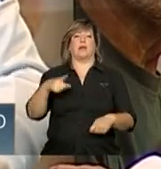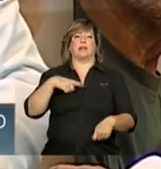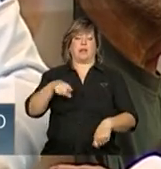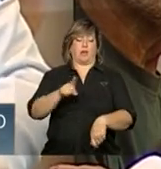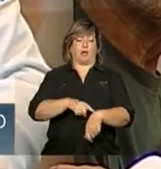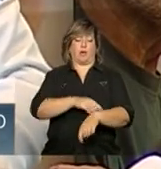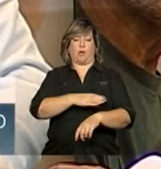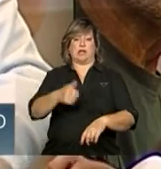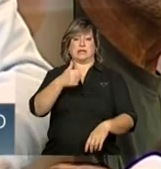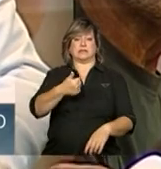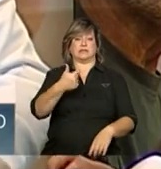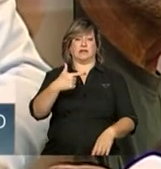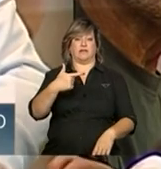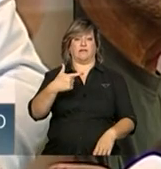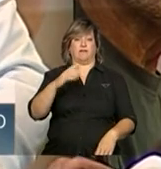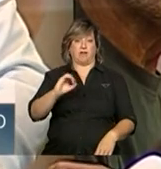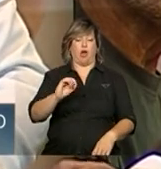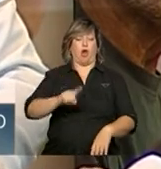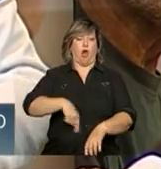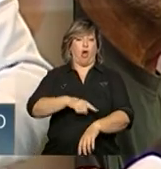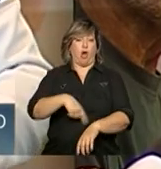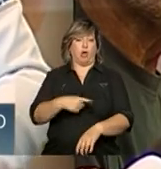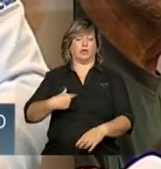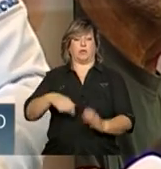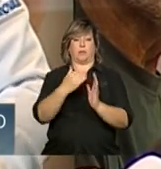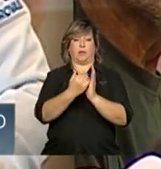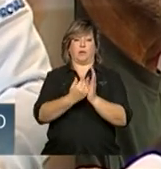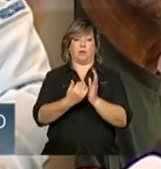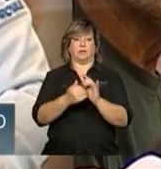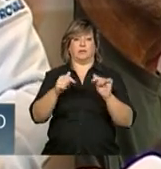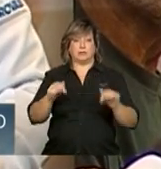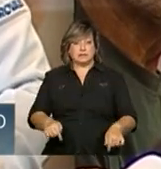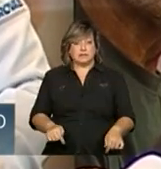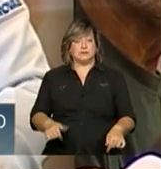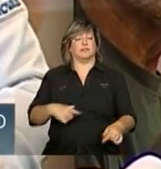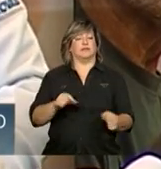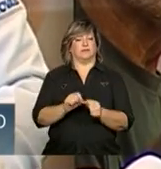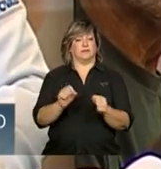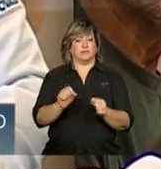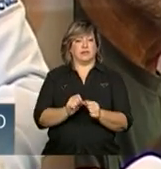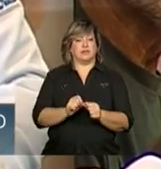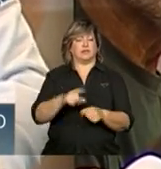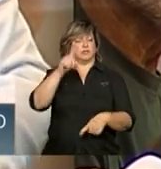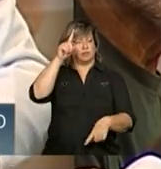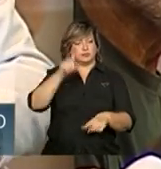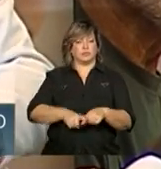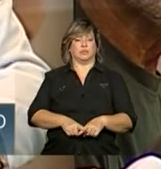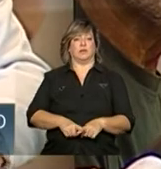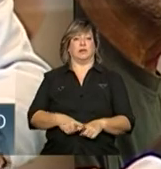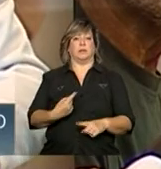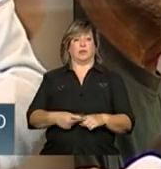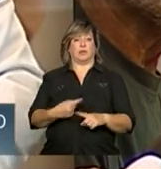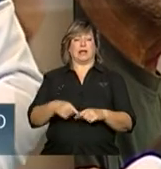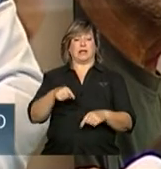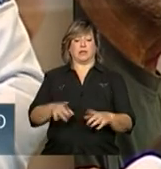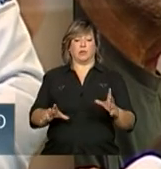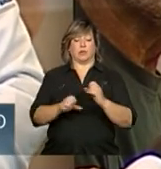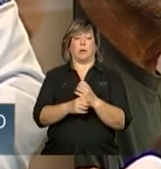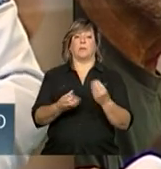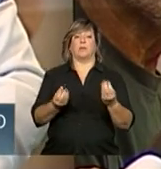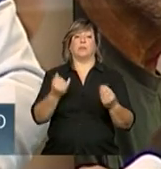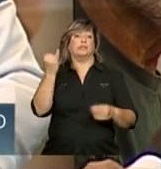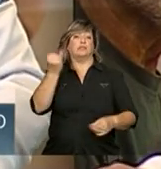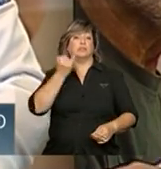horária de 120 horas que é a que está programada por nós realmente realizada na sua plenitude, porque esse conteúdo é muito